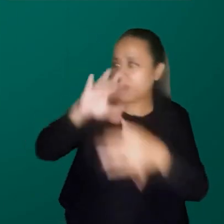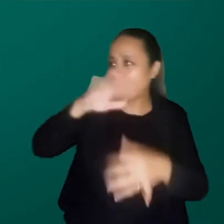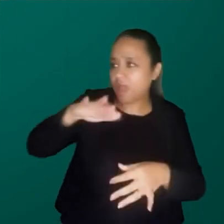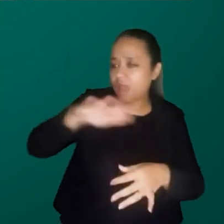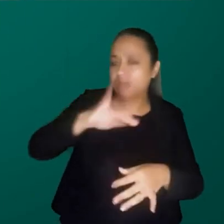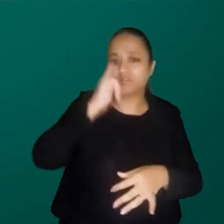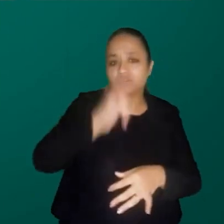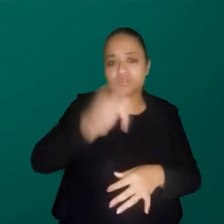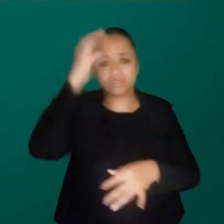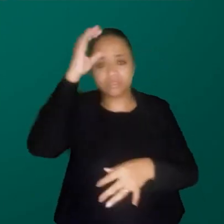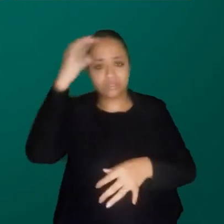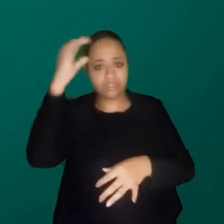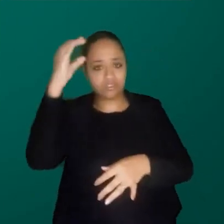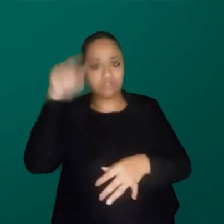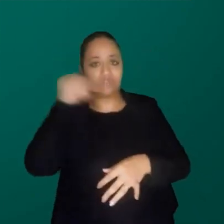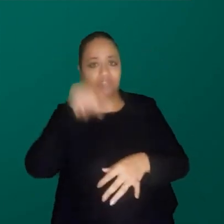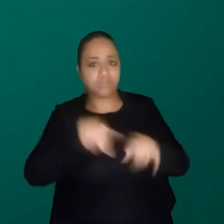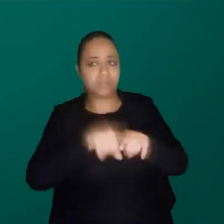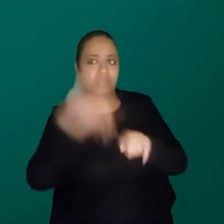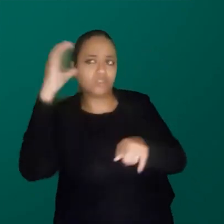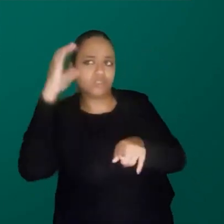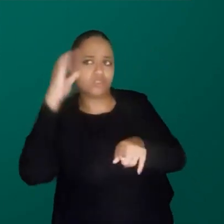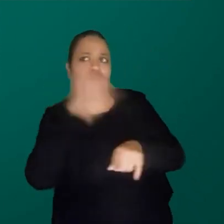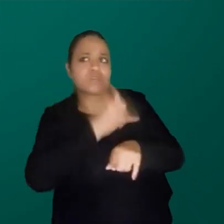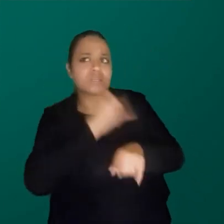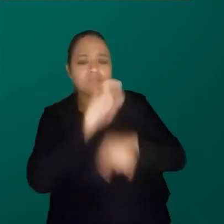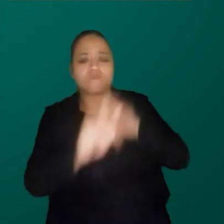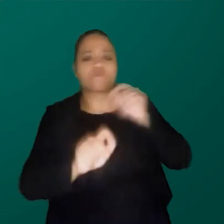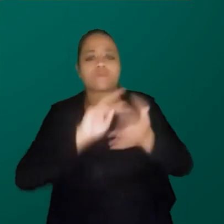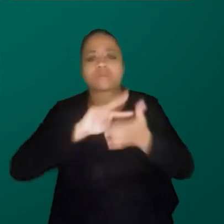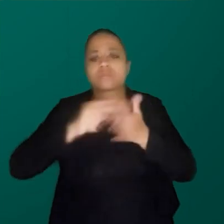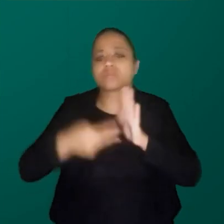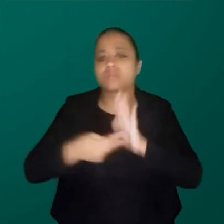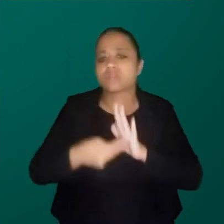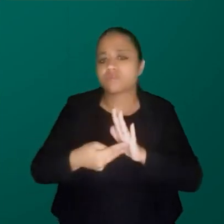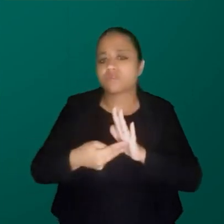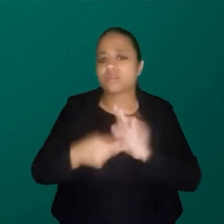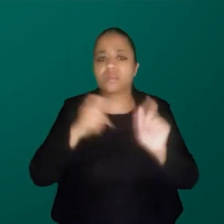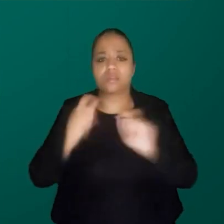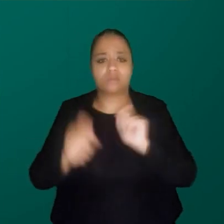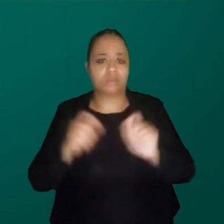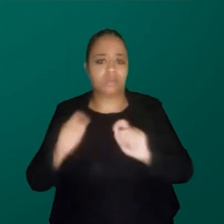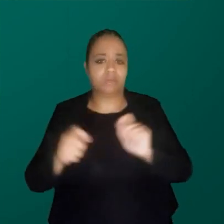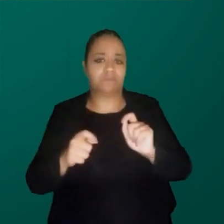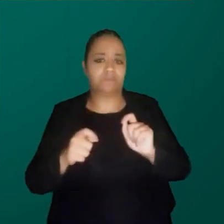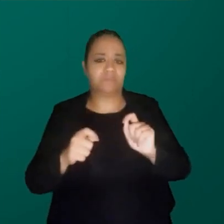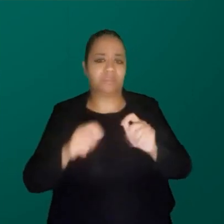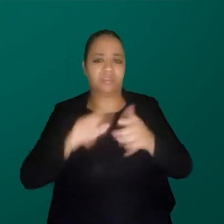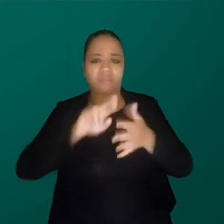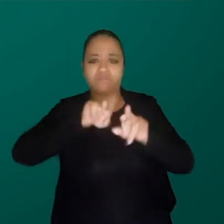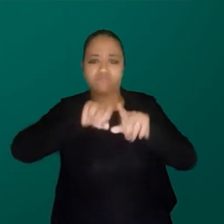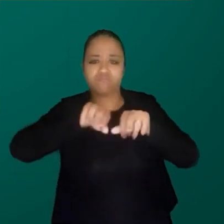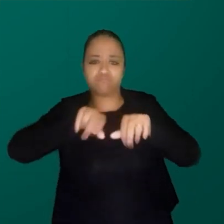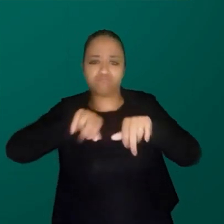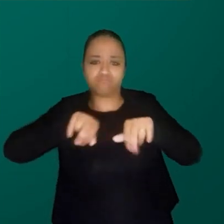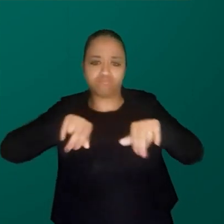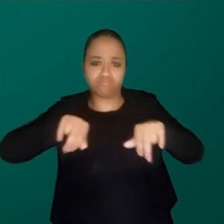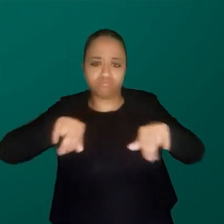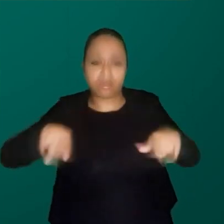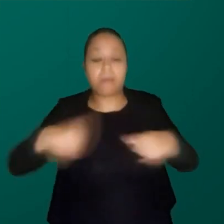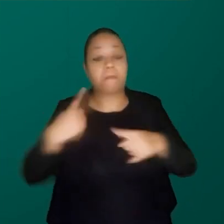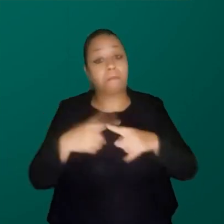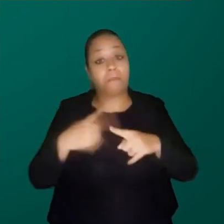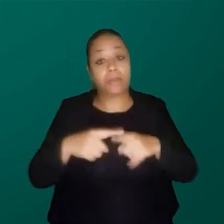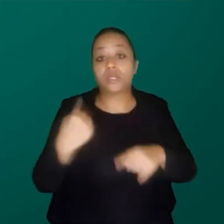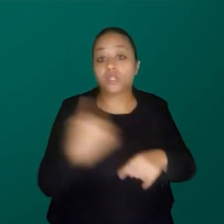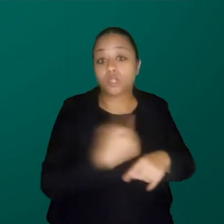ou com o pensar de vocês divulgação científica? o que é significa essas diversidades? Porque quando